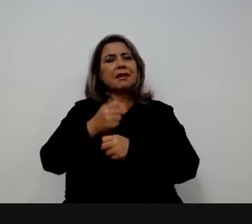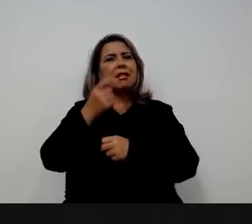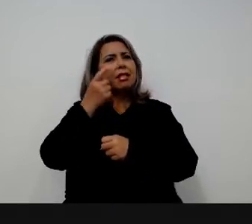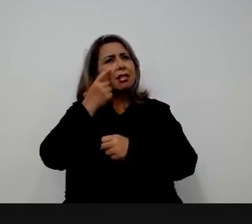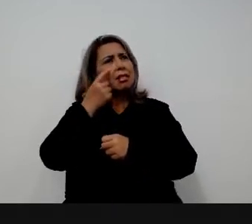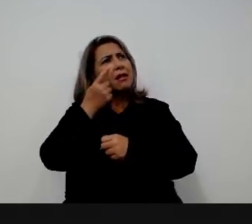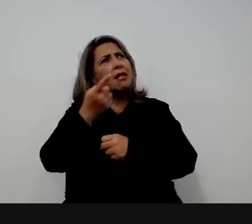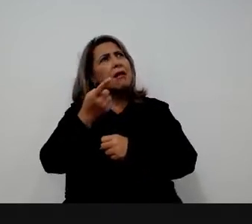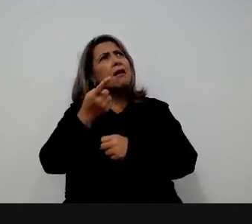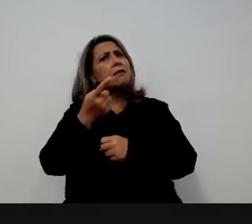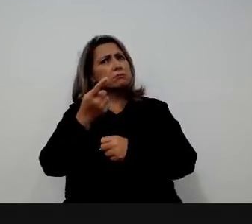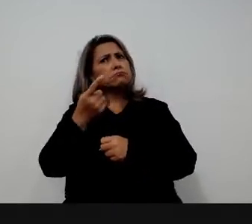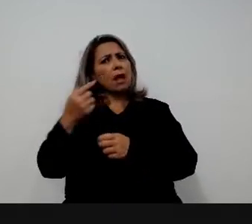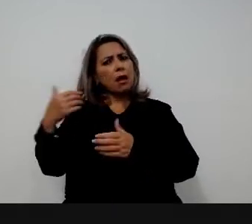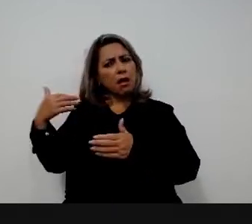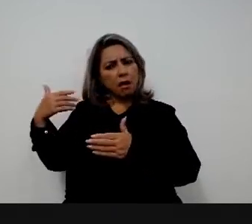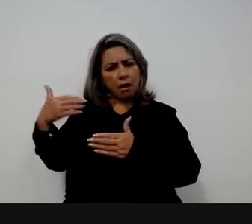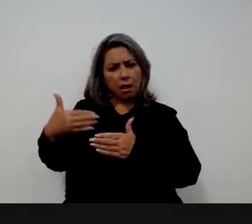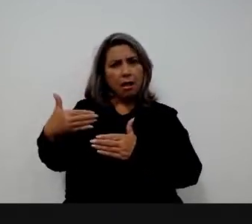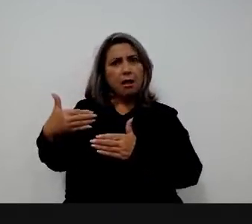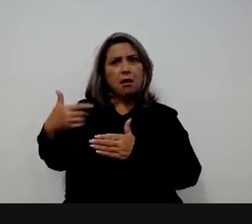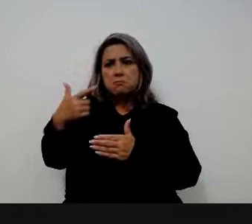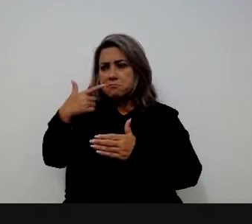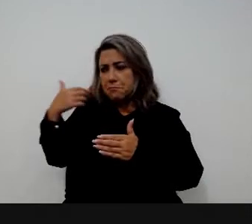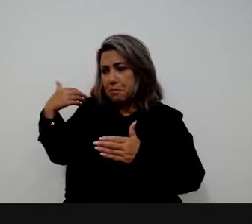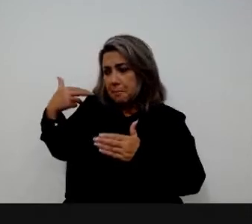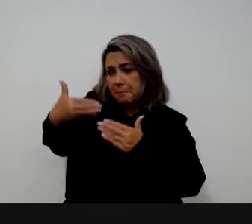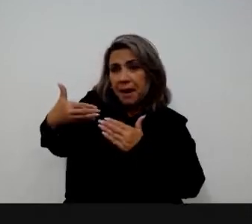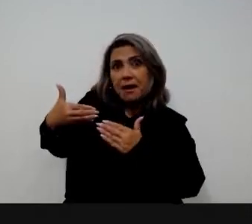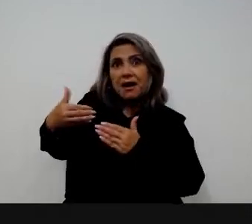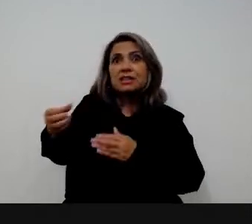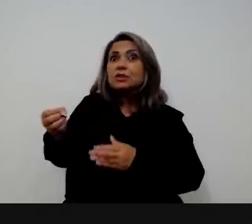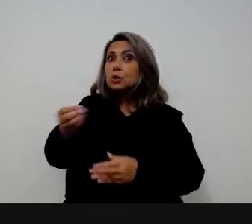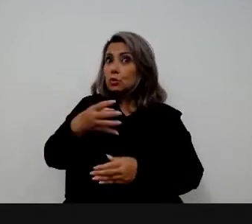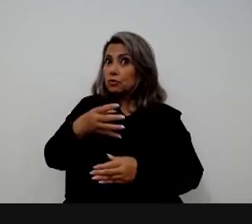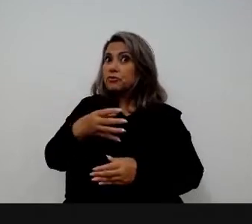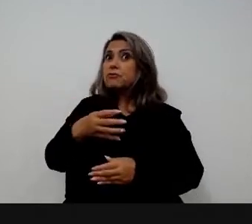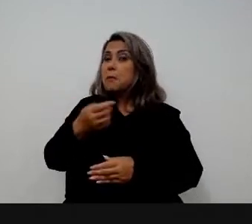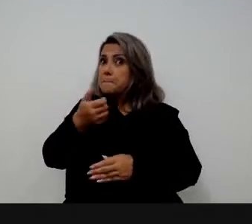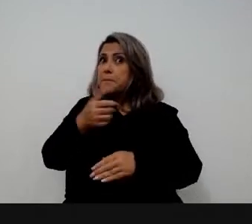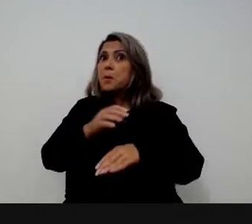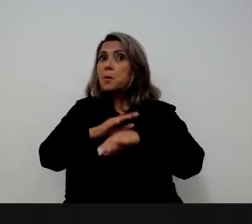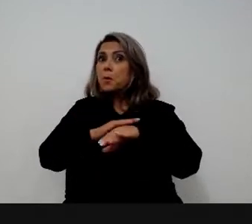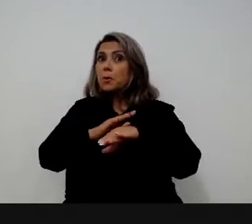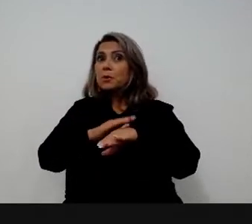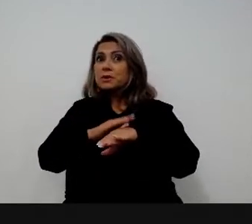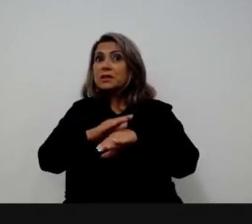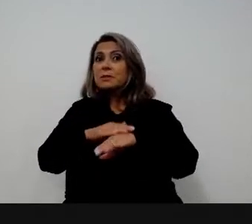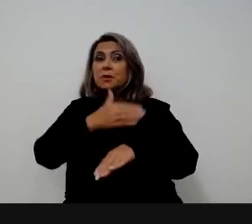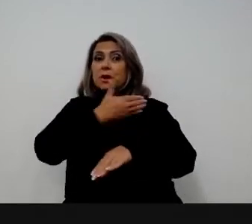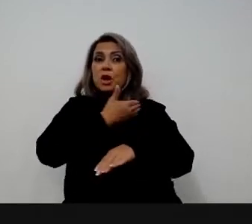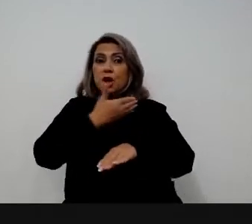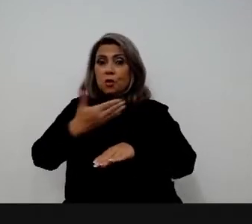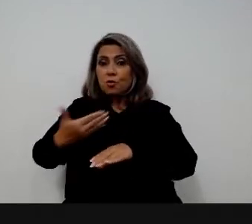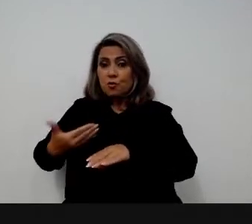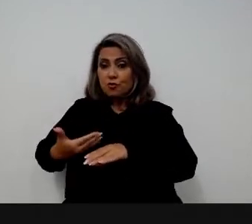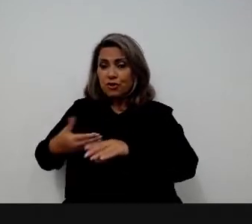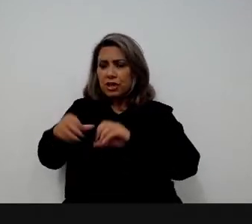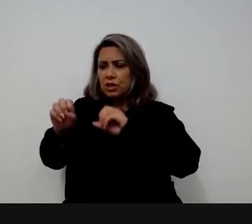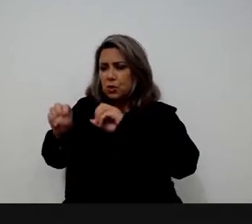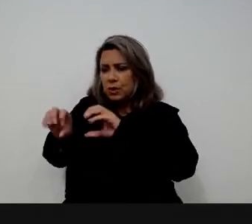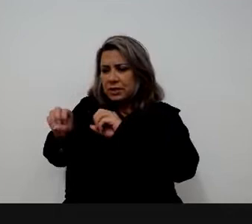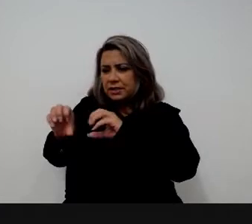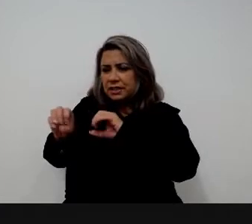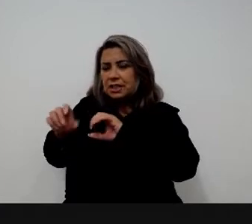fenômeno que é bastante novo, que o fenômeno de escolas de governo ensinando governos a governar. E a